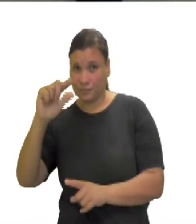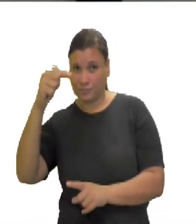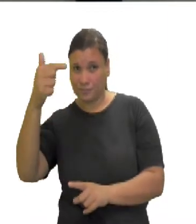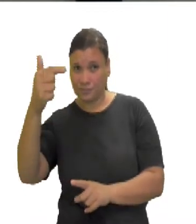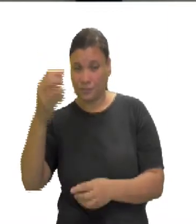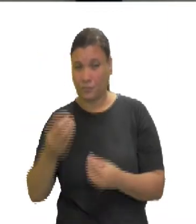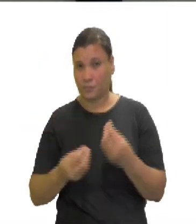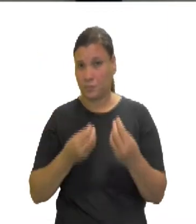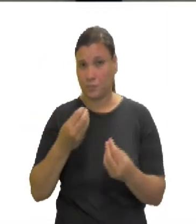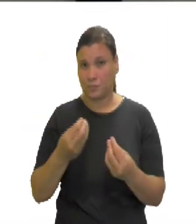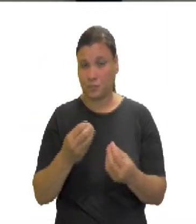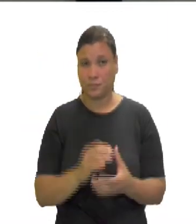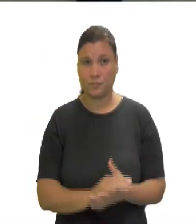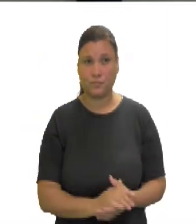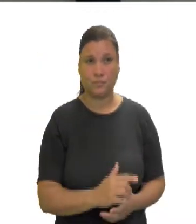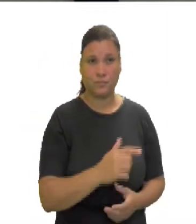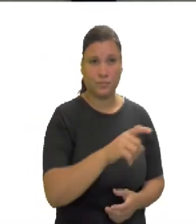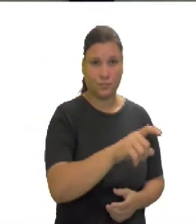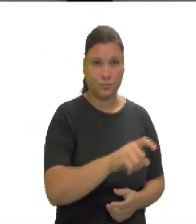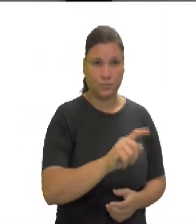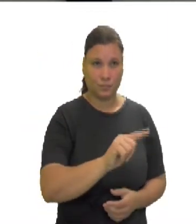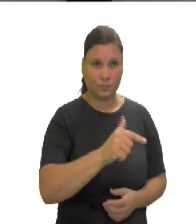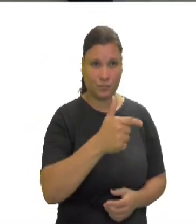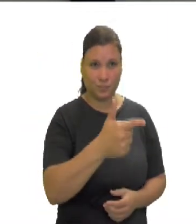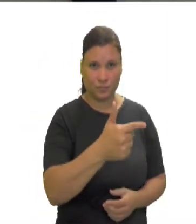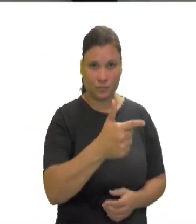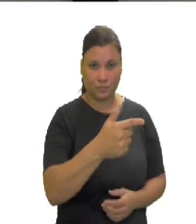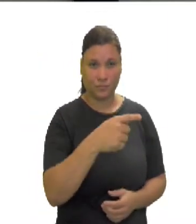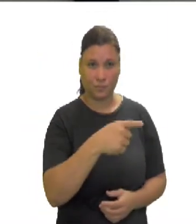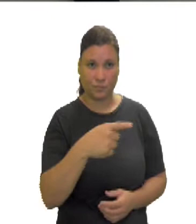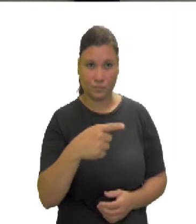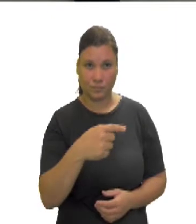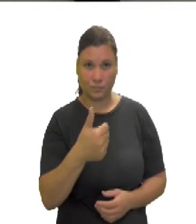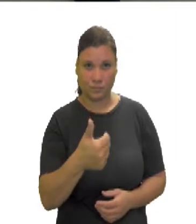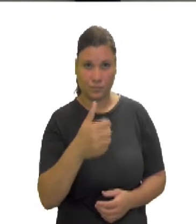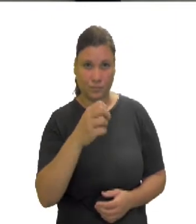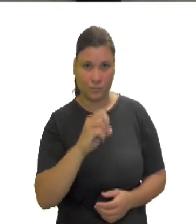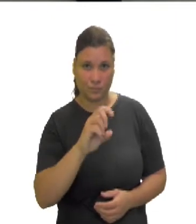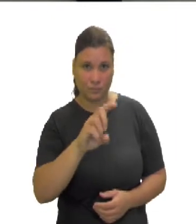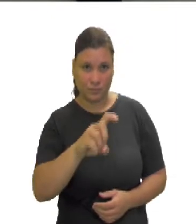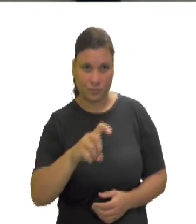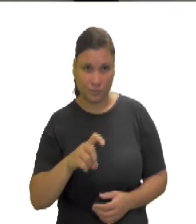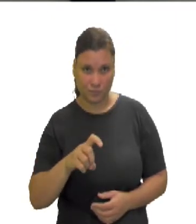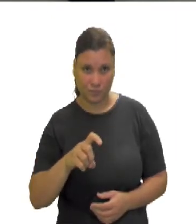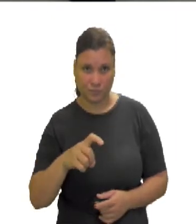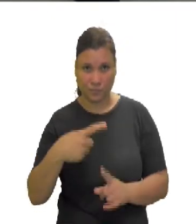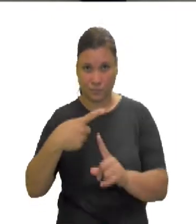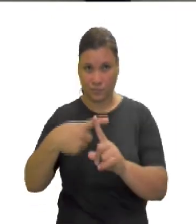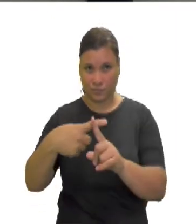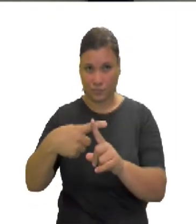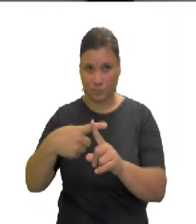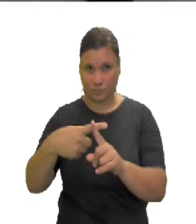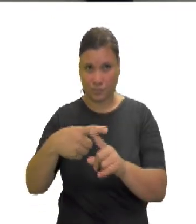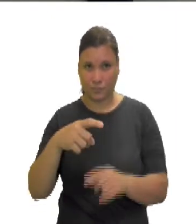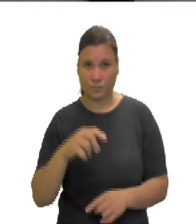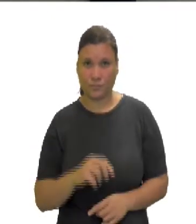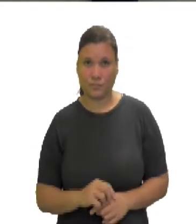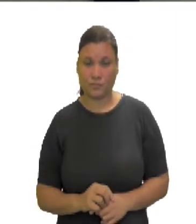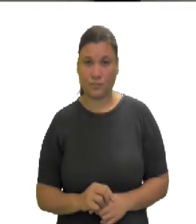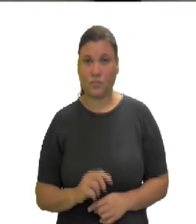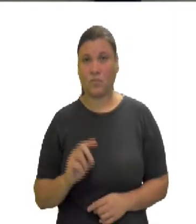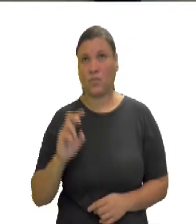vezes 2, 10X. Menos 10X, mais